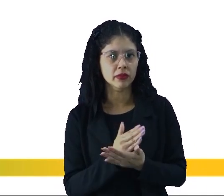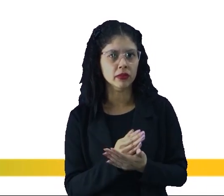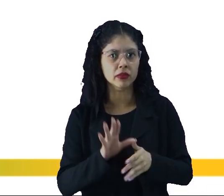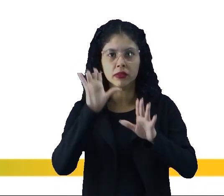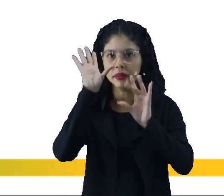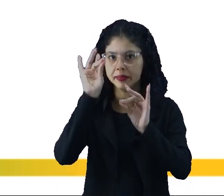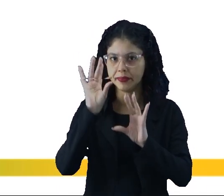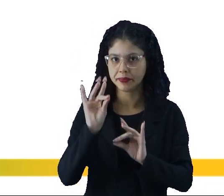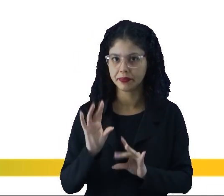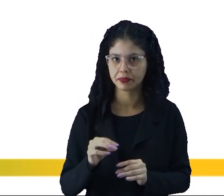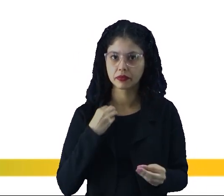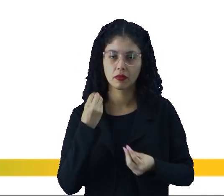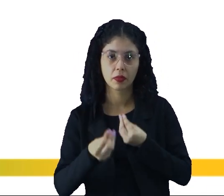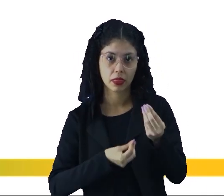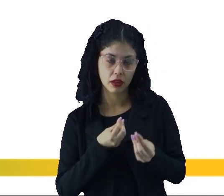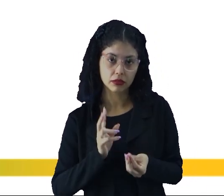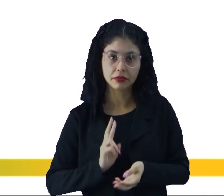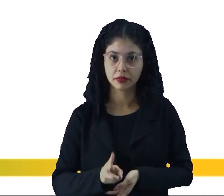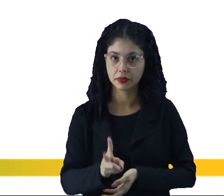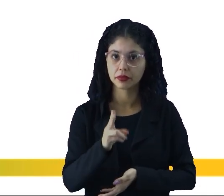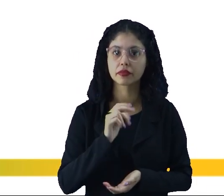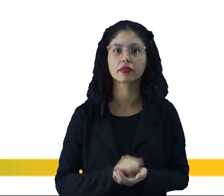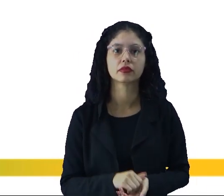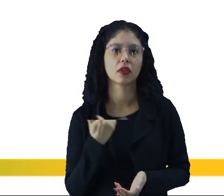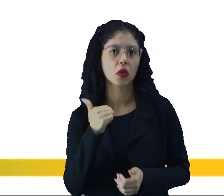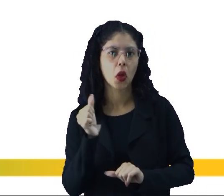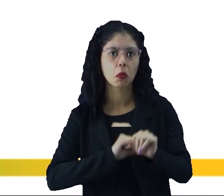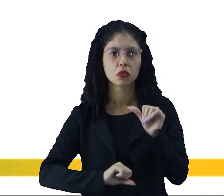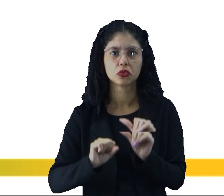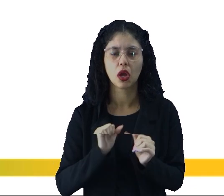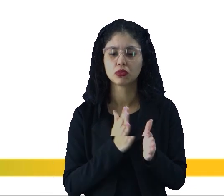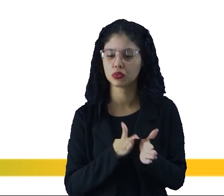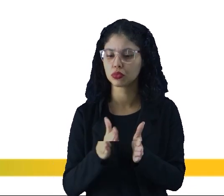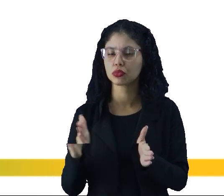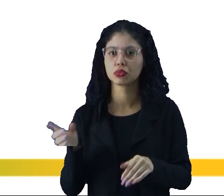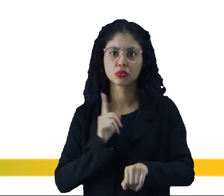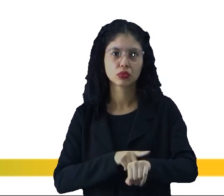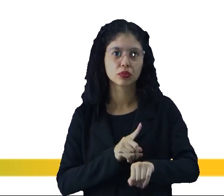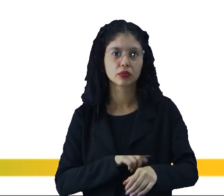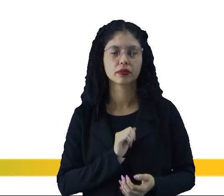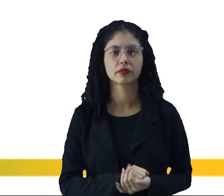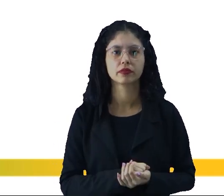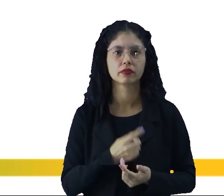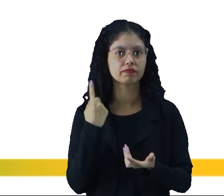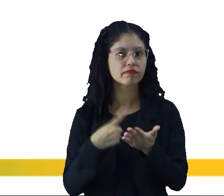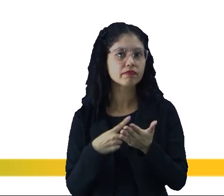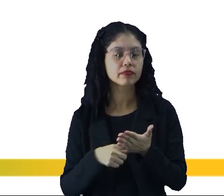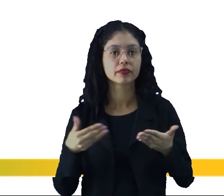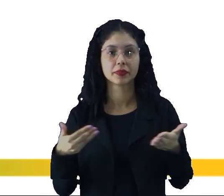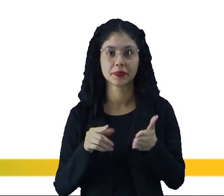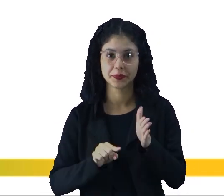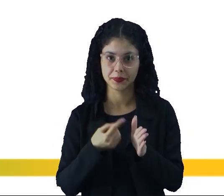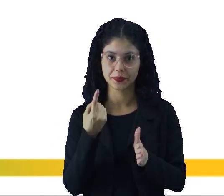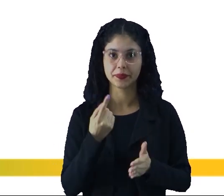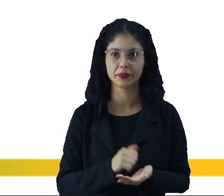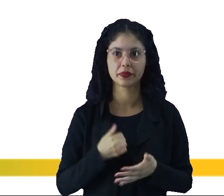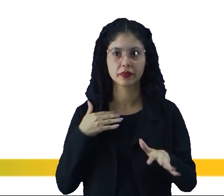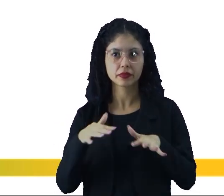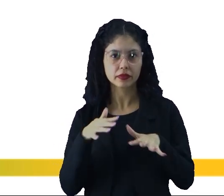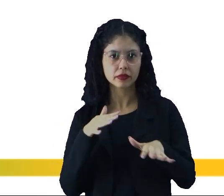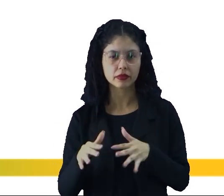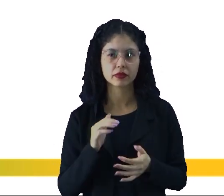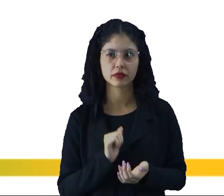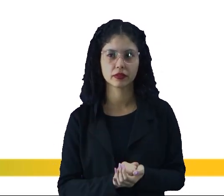vai destacar como constante, que não vai mudar no decorrer do tempo. Vamos considerar então o primeiro, que é o